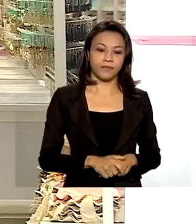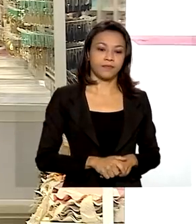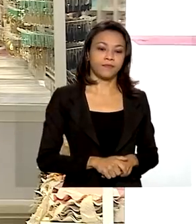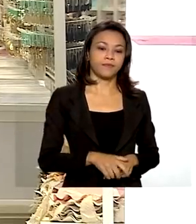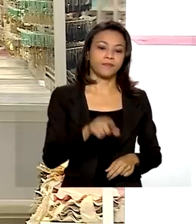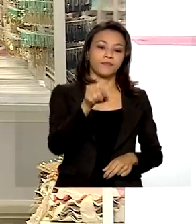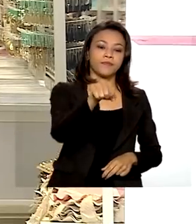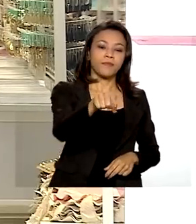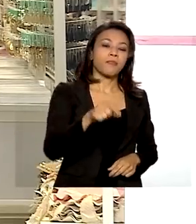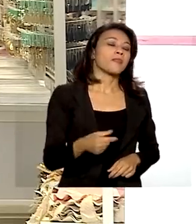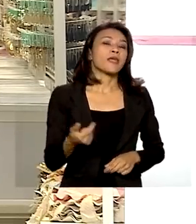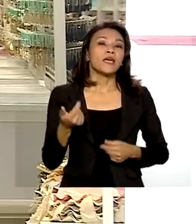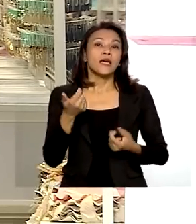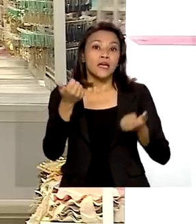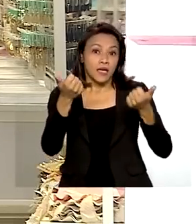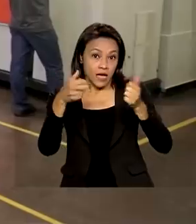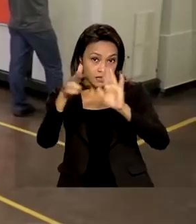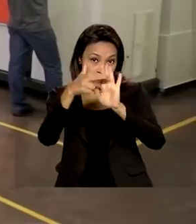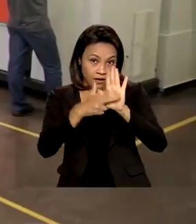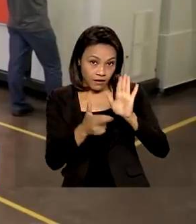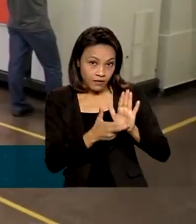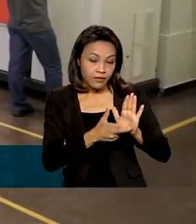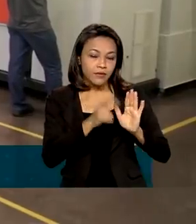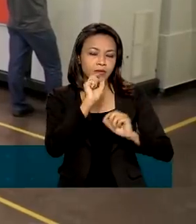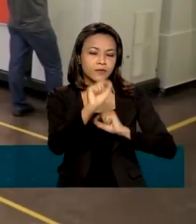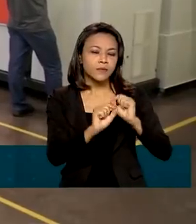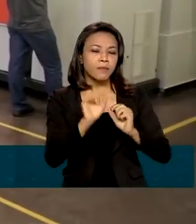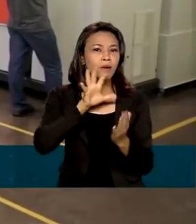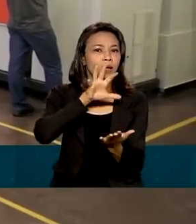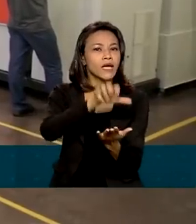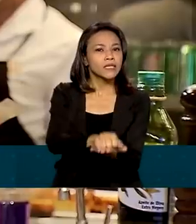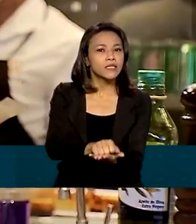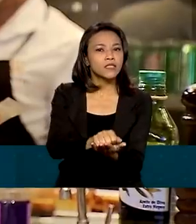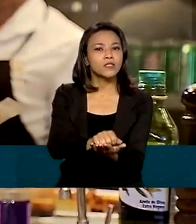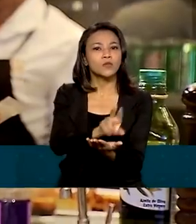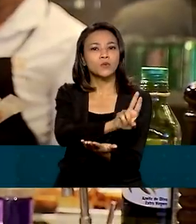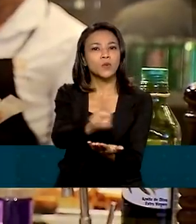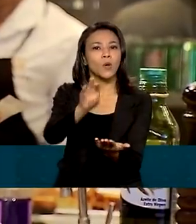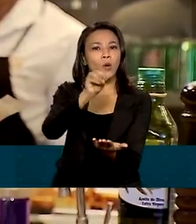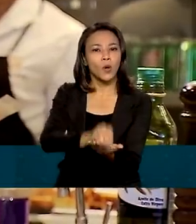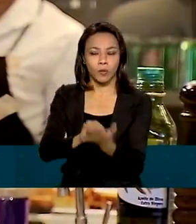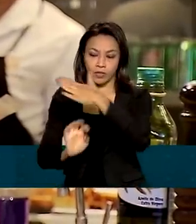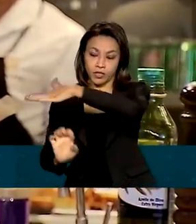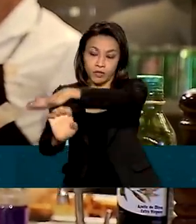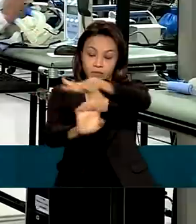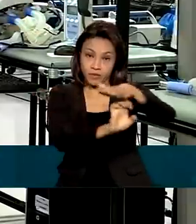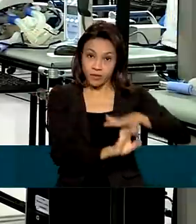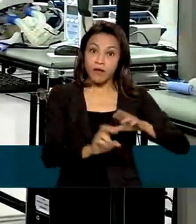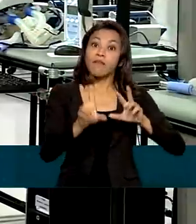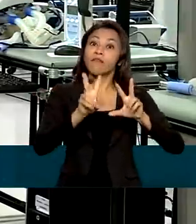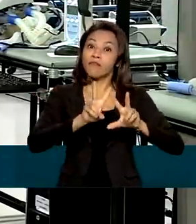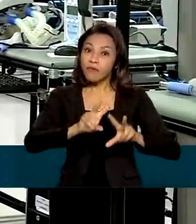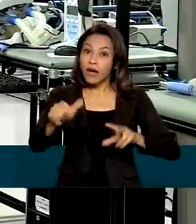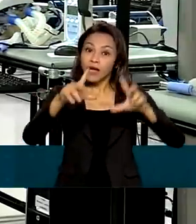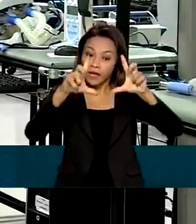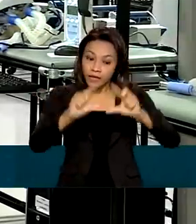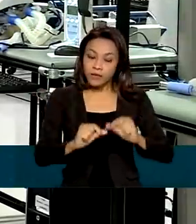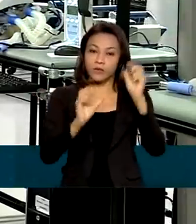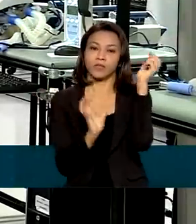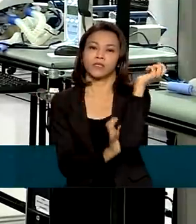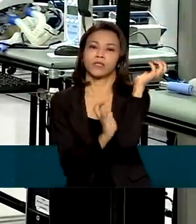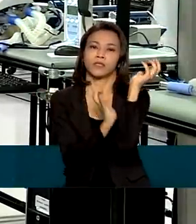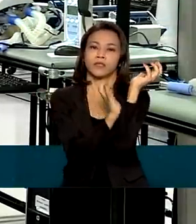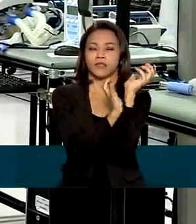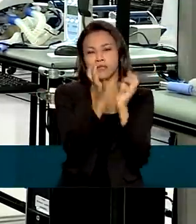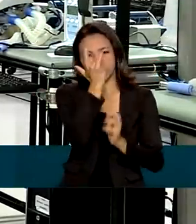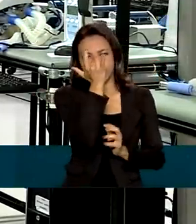A medida que atualiza normas para o registro empresarial brasileiro, vai diminuir a burocracia e facilitar a abertura de